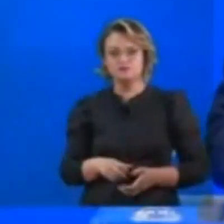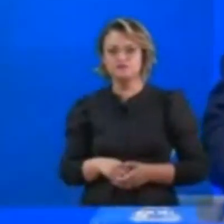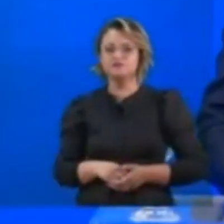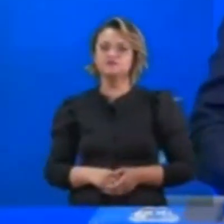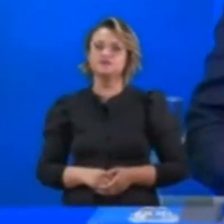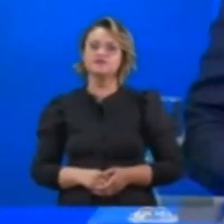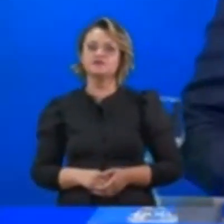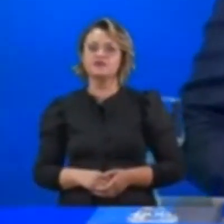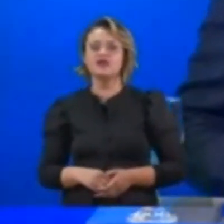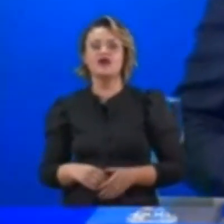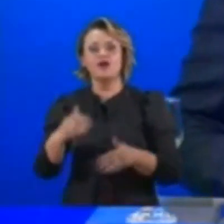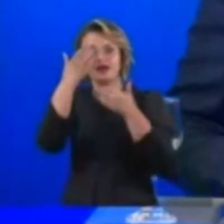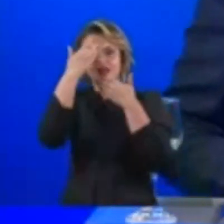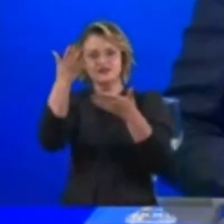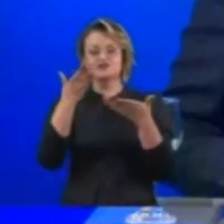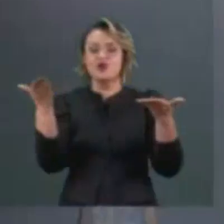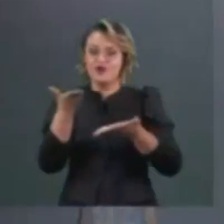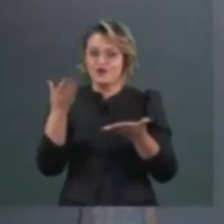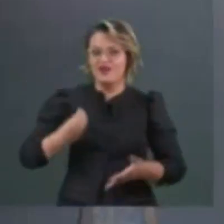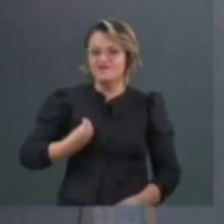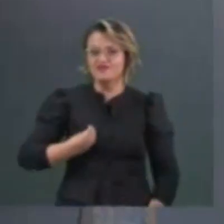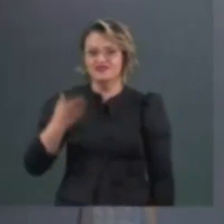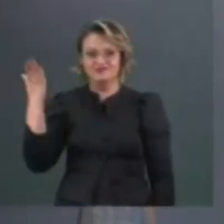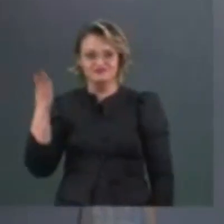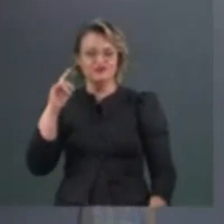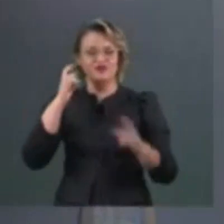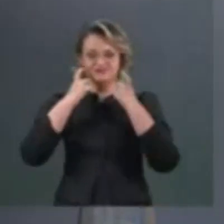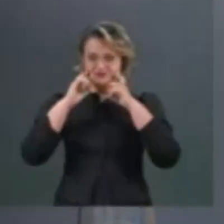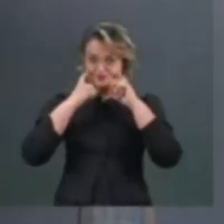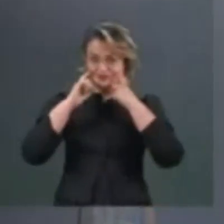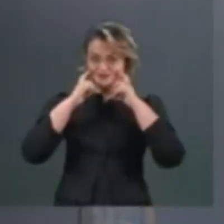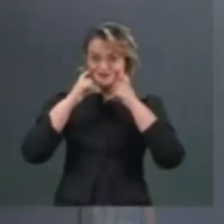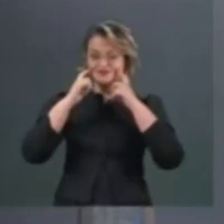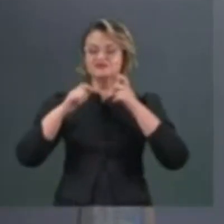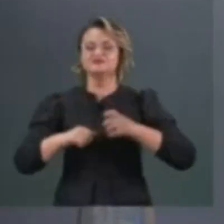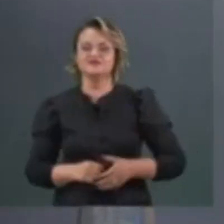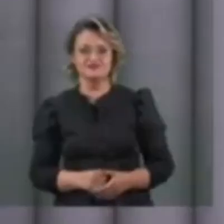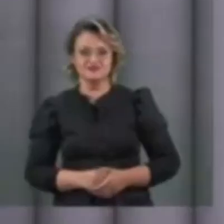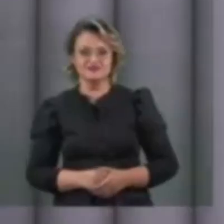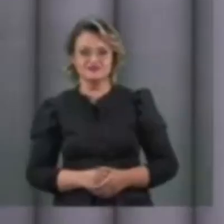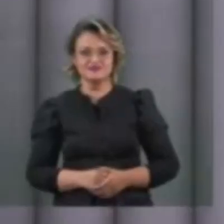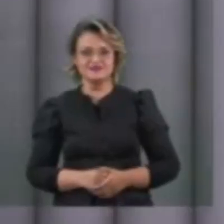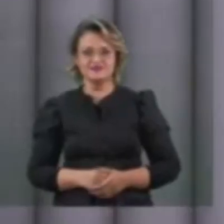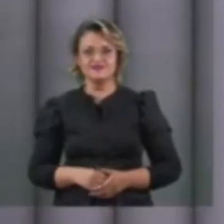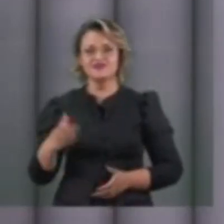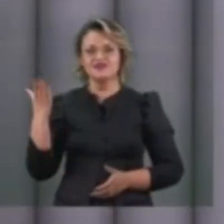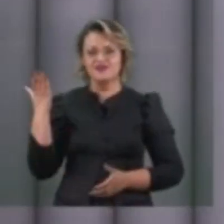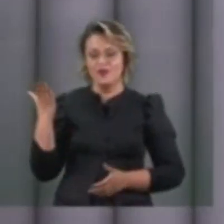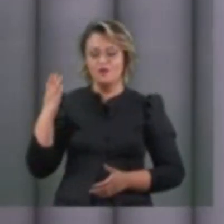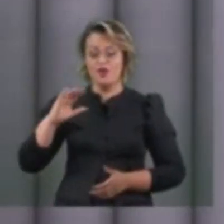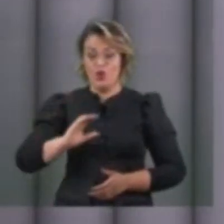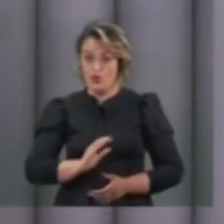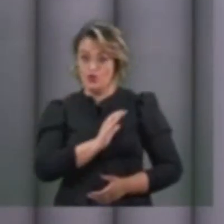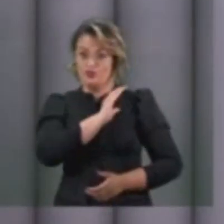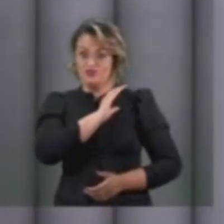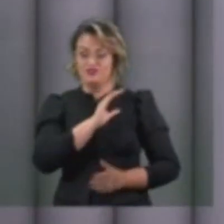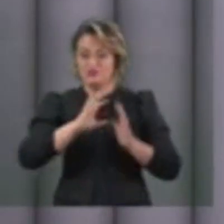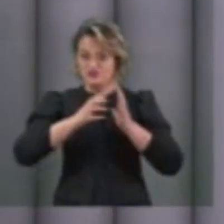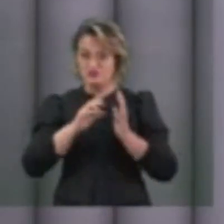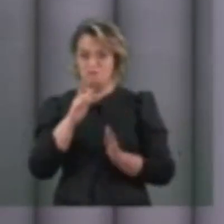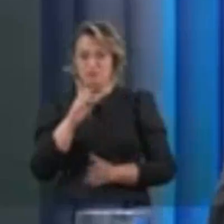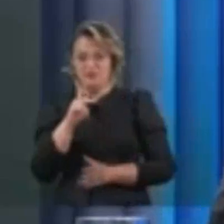quero agradecer desde já a presença da candidata Geca Bagno do PSOL, candidato Coronel Moreno do PTB,